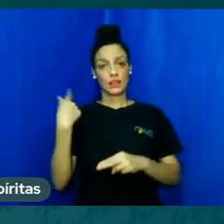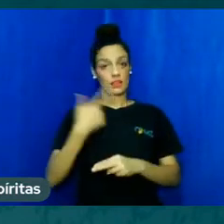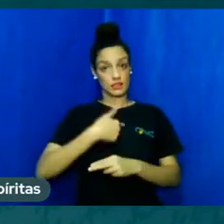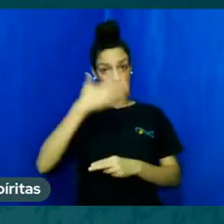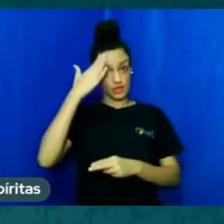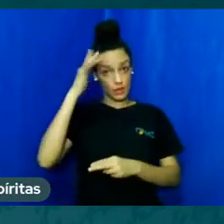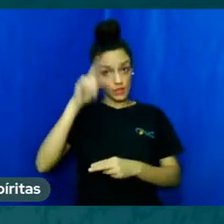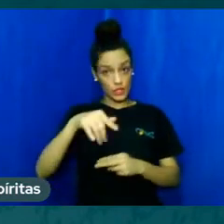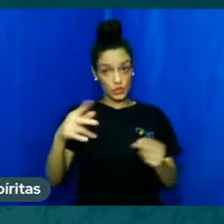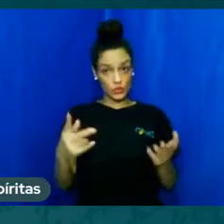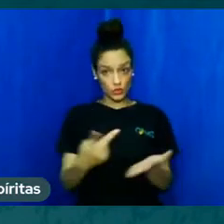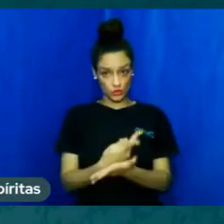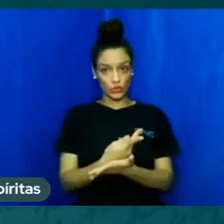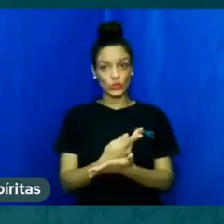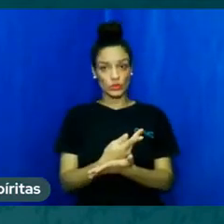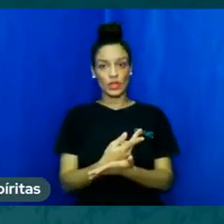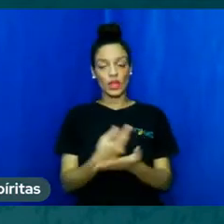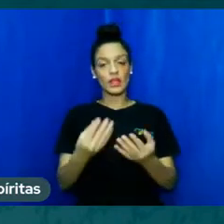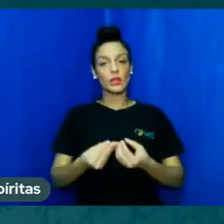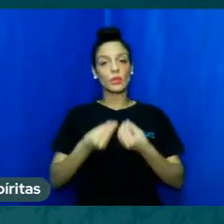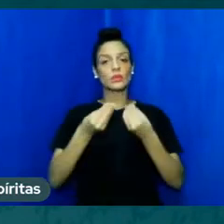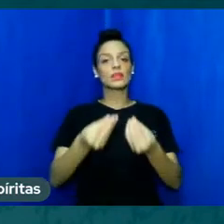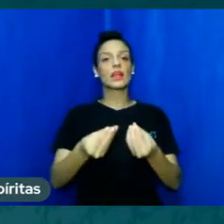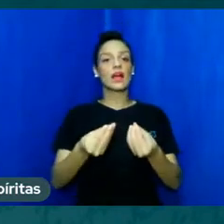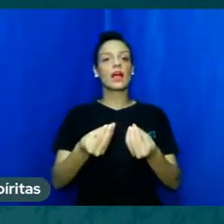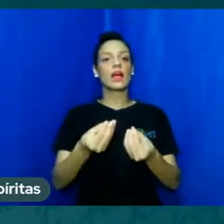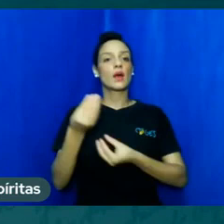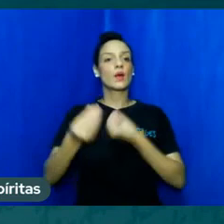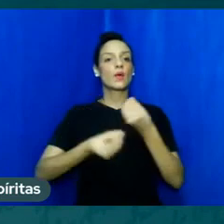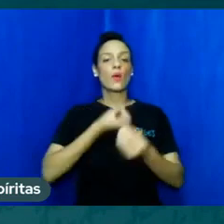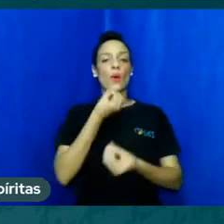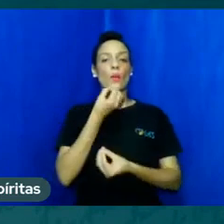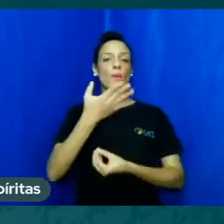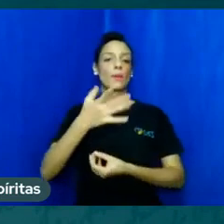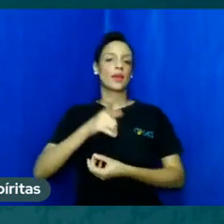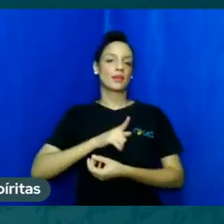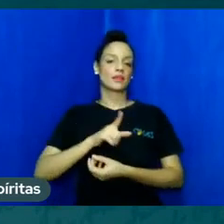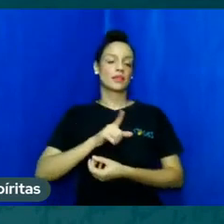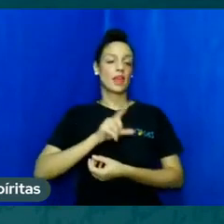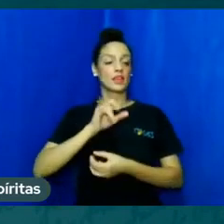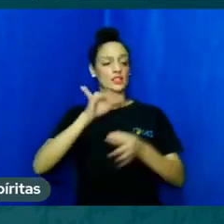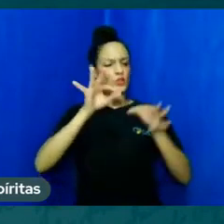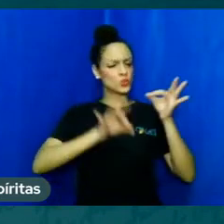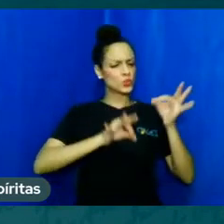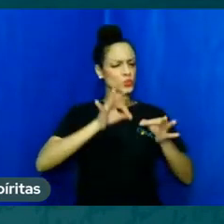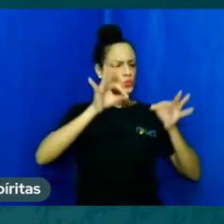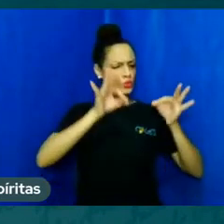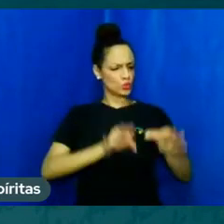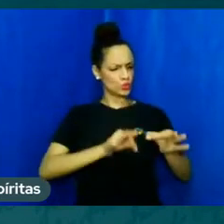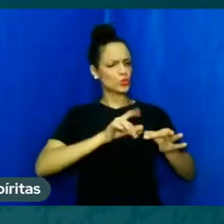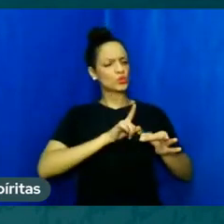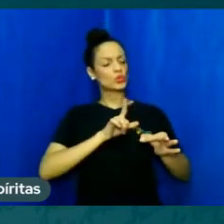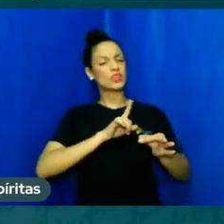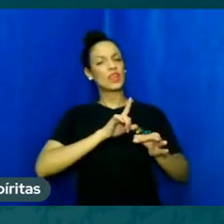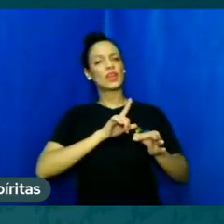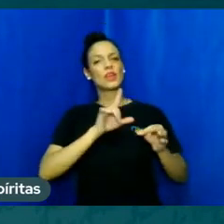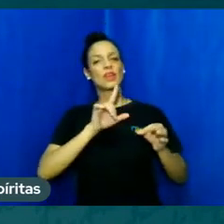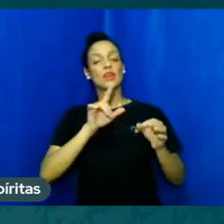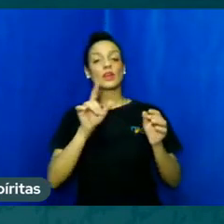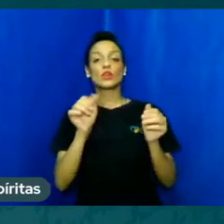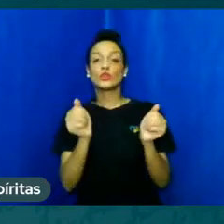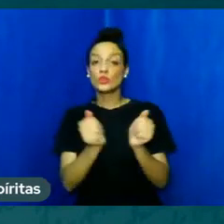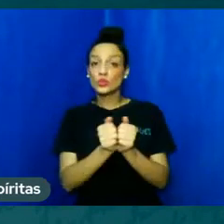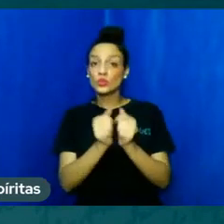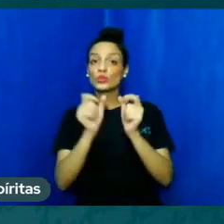causar o benefício da justiça mas isso com a bondade e com a vontade porque